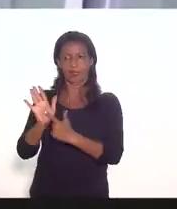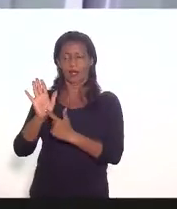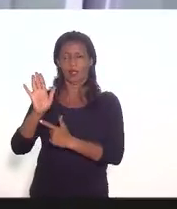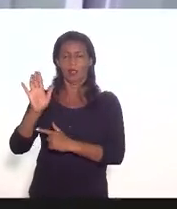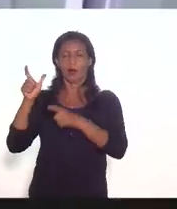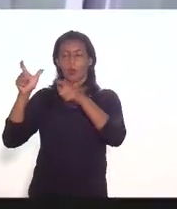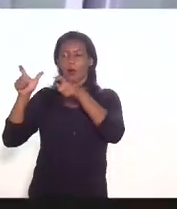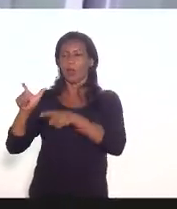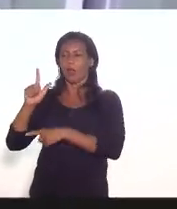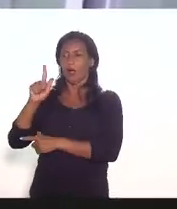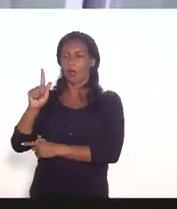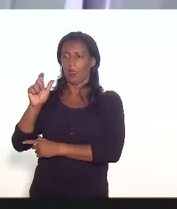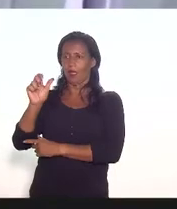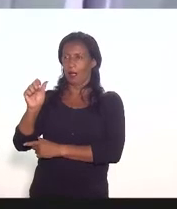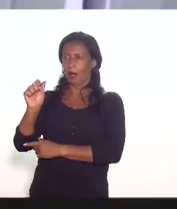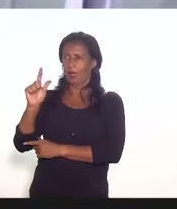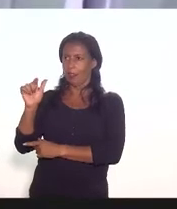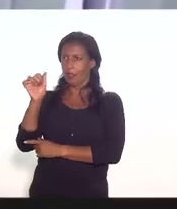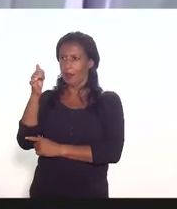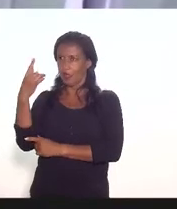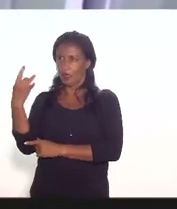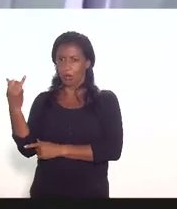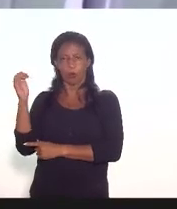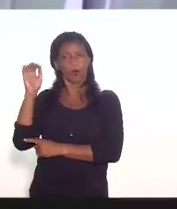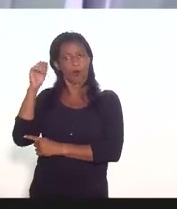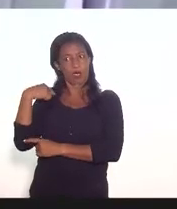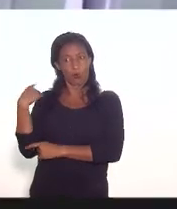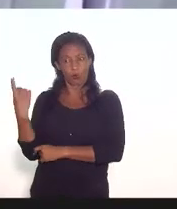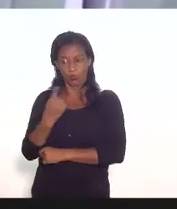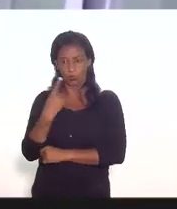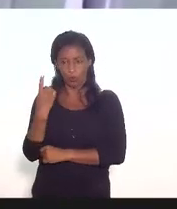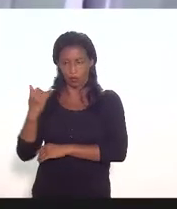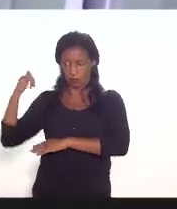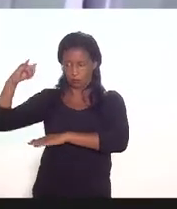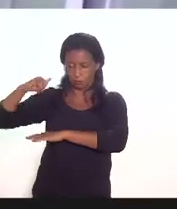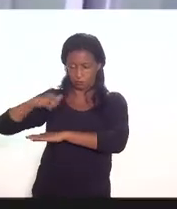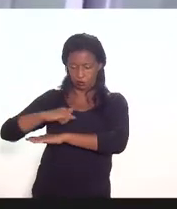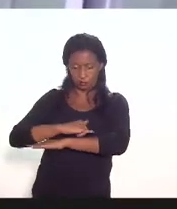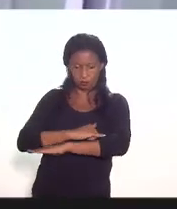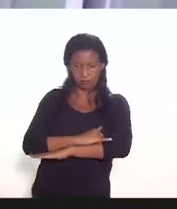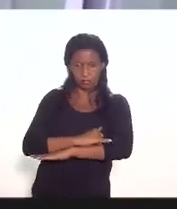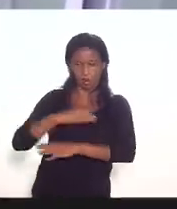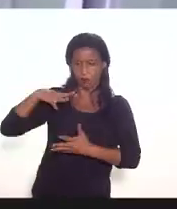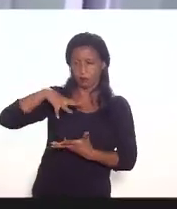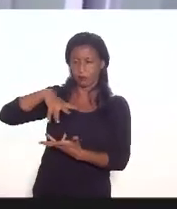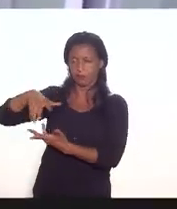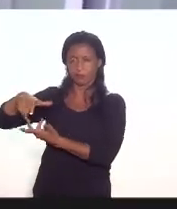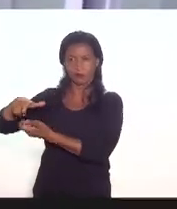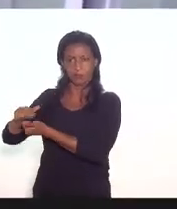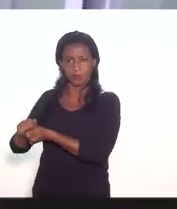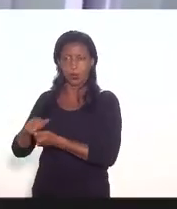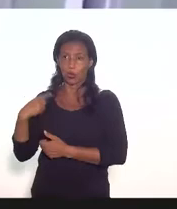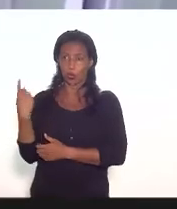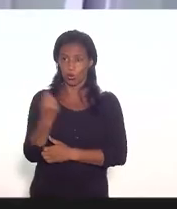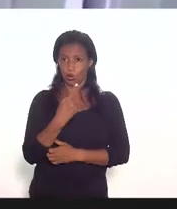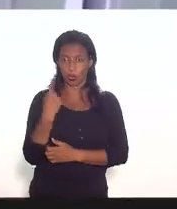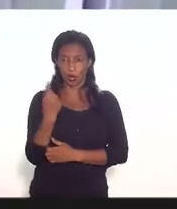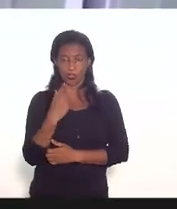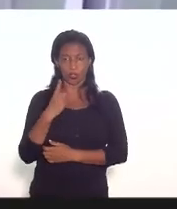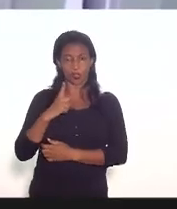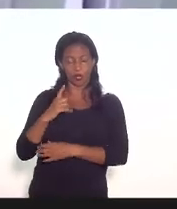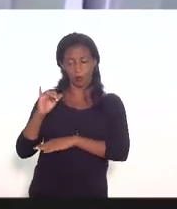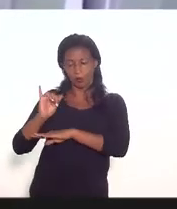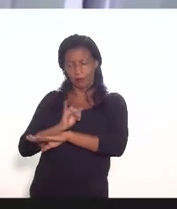que é o nosso aeroporto internacional é preciso que de fato a gente tenha mecanismos e este aqui é um deles